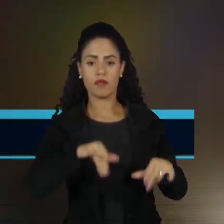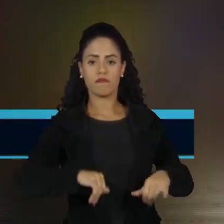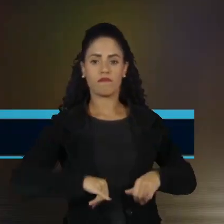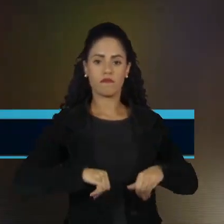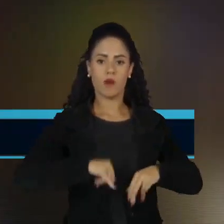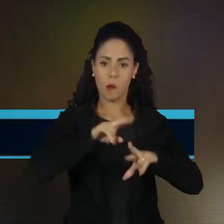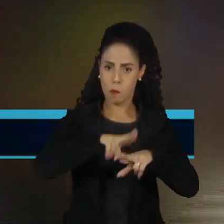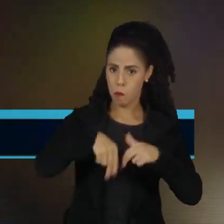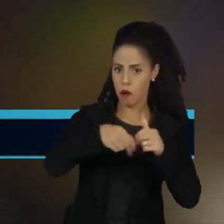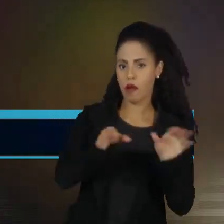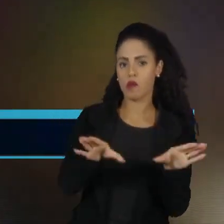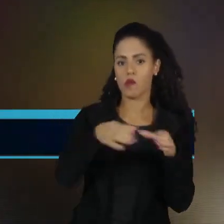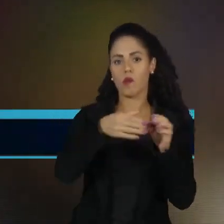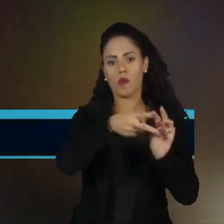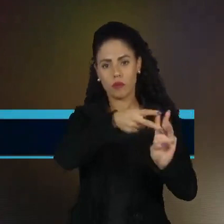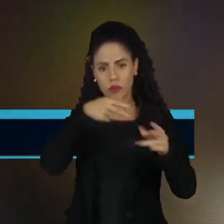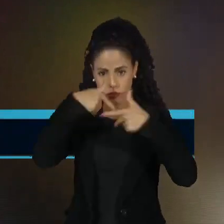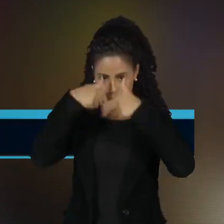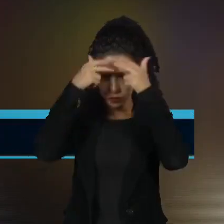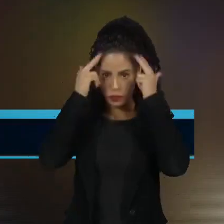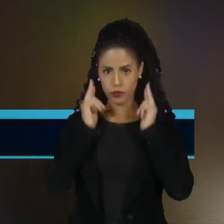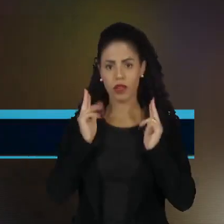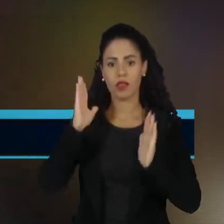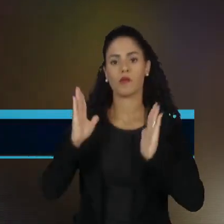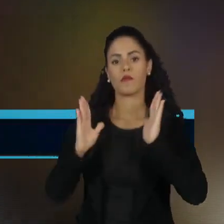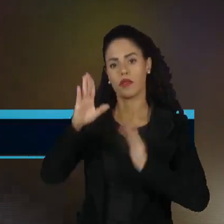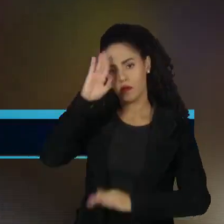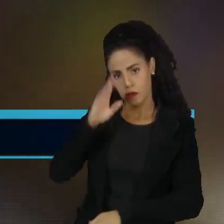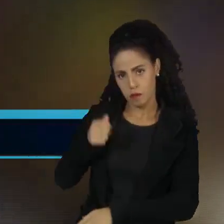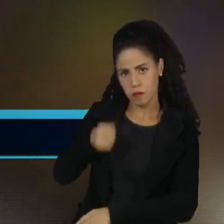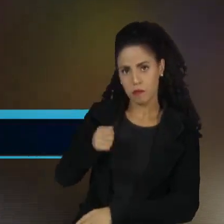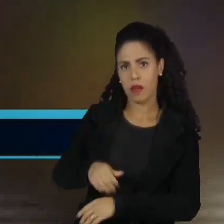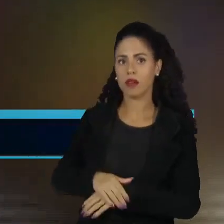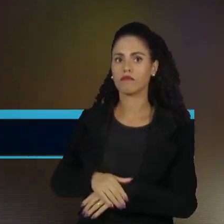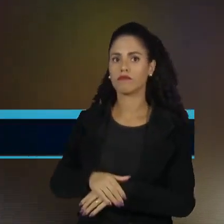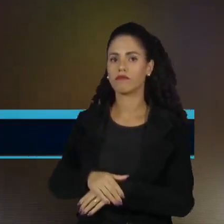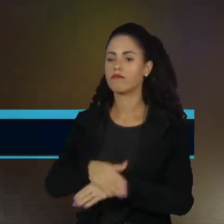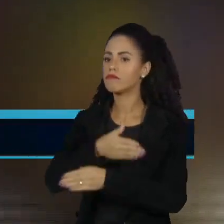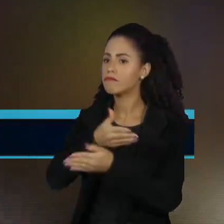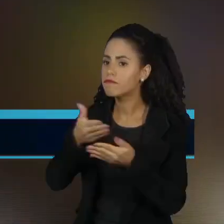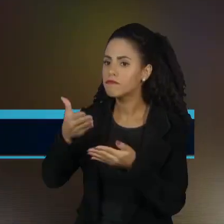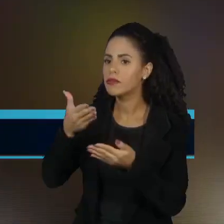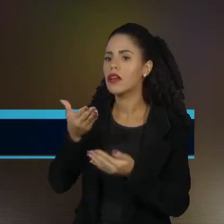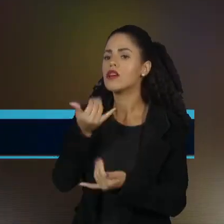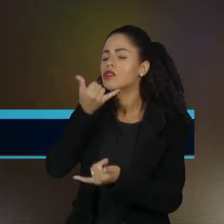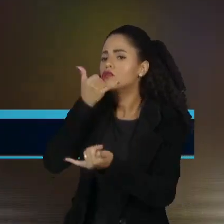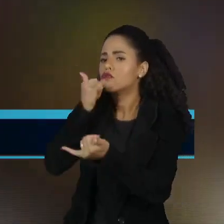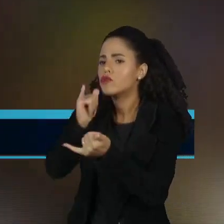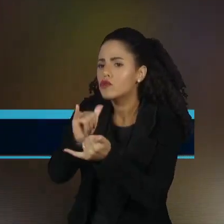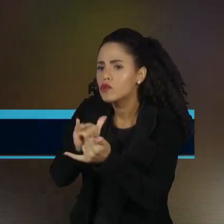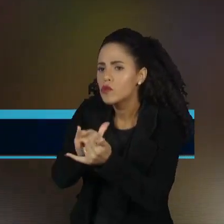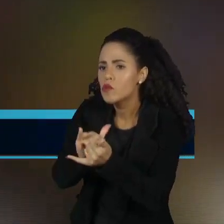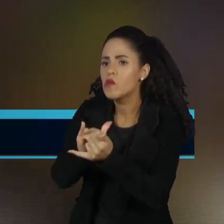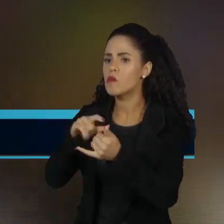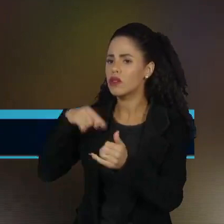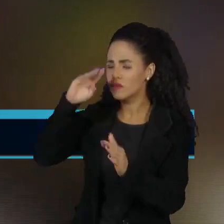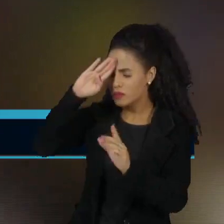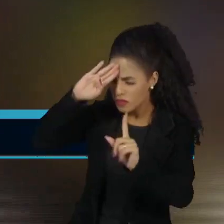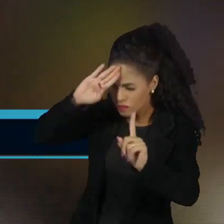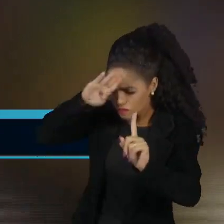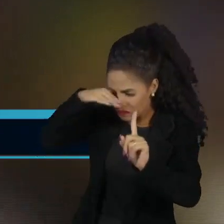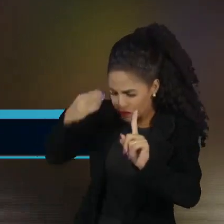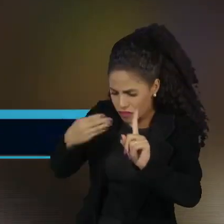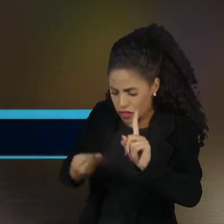causado aos integrantes da etnia durante a ditadura. Por favor, leve o nosso respeito, as nossas homenagens